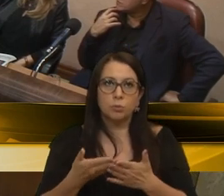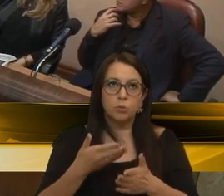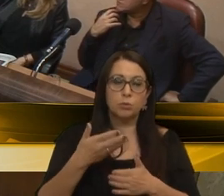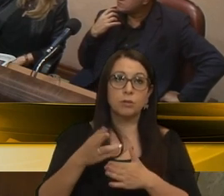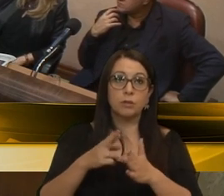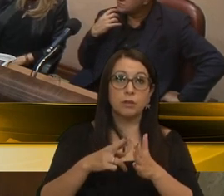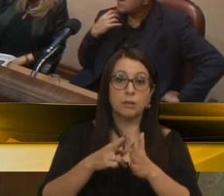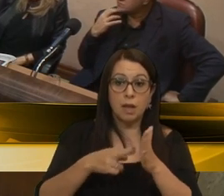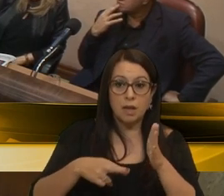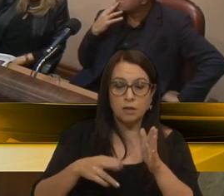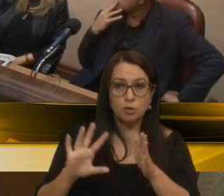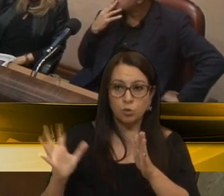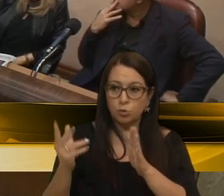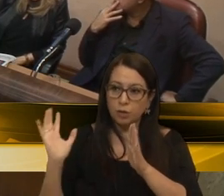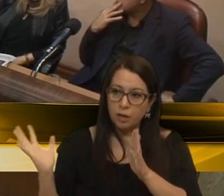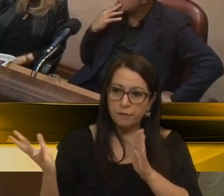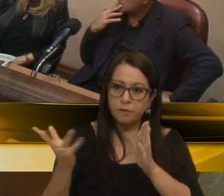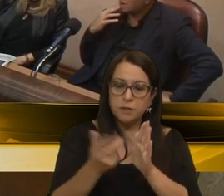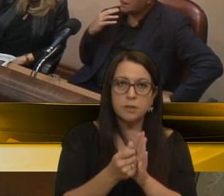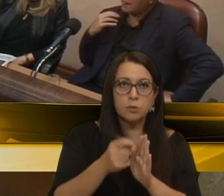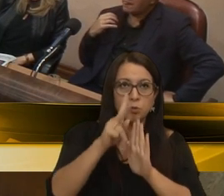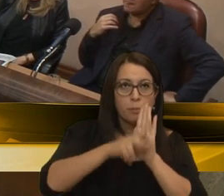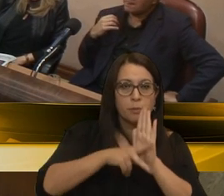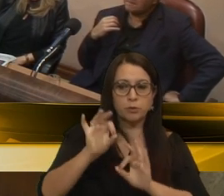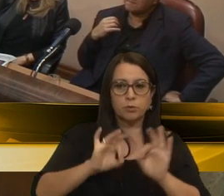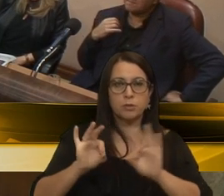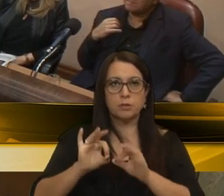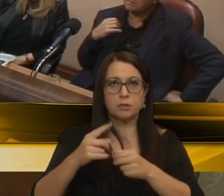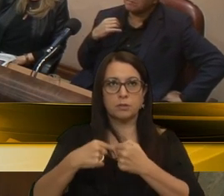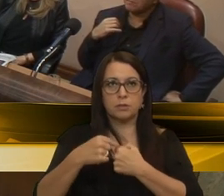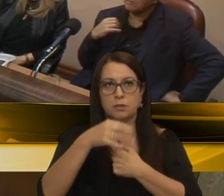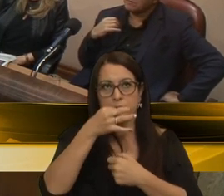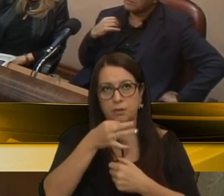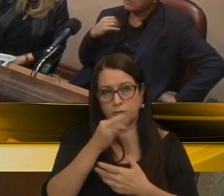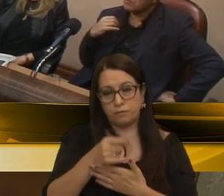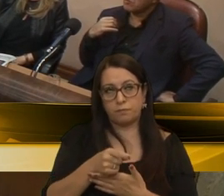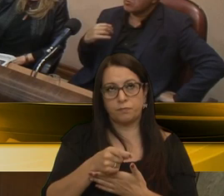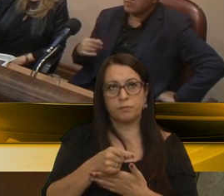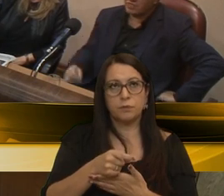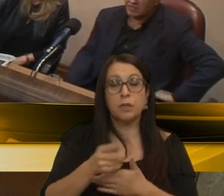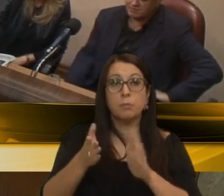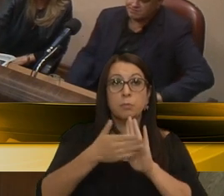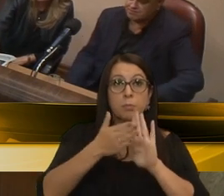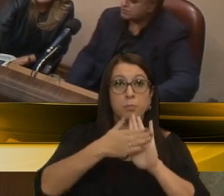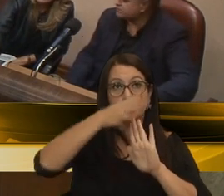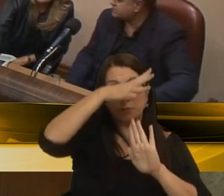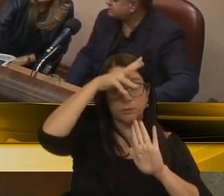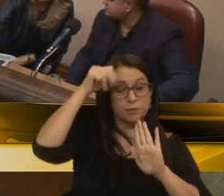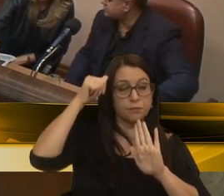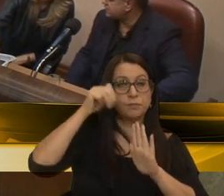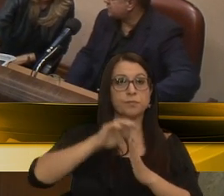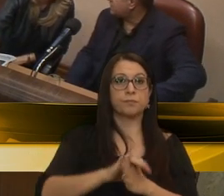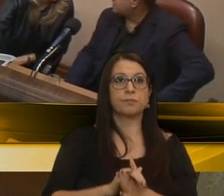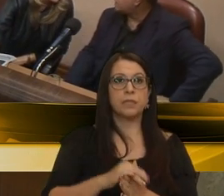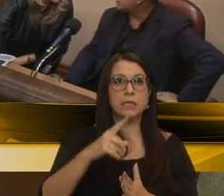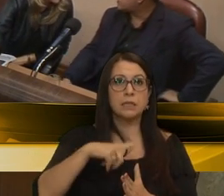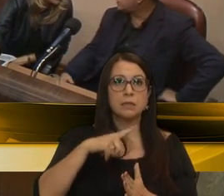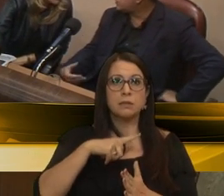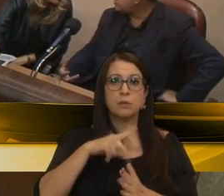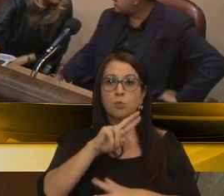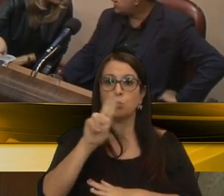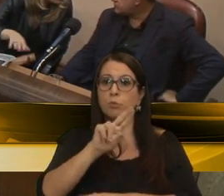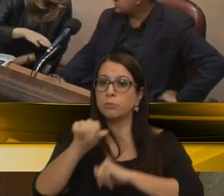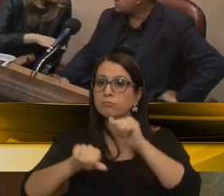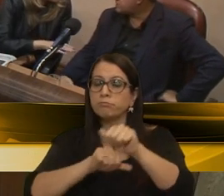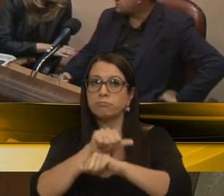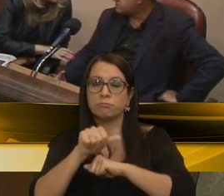revisão do nosso Plano Diretor Municipal, e que, pela proposta encaminhada pelo Executivo, tem seu nome alterado